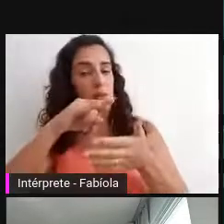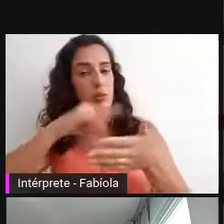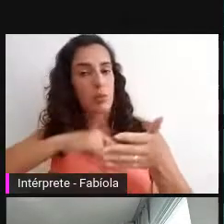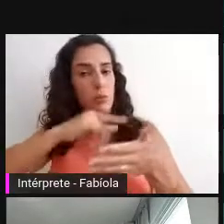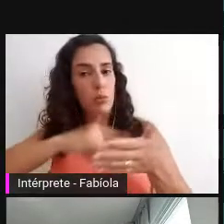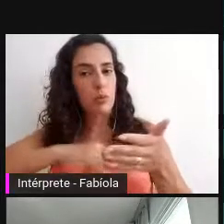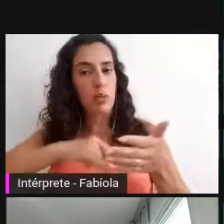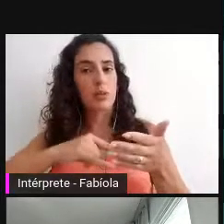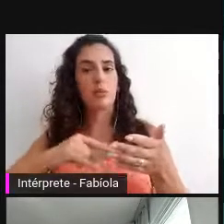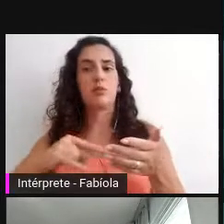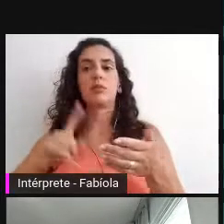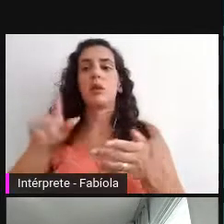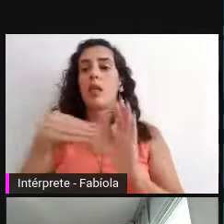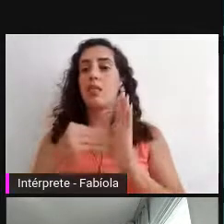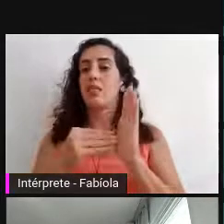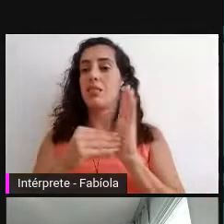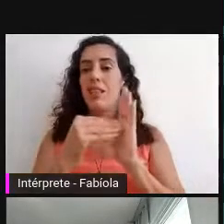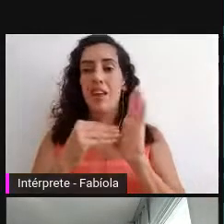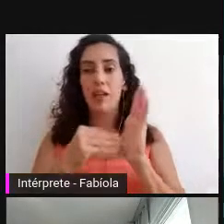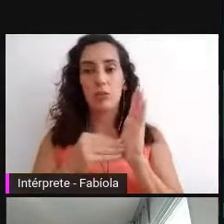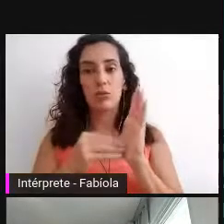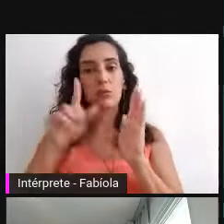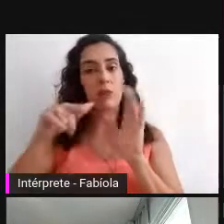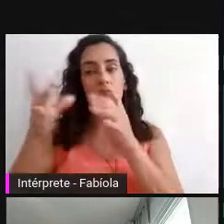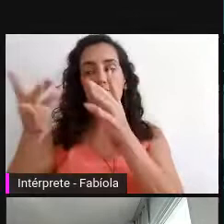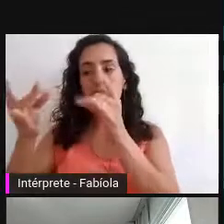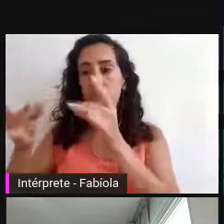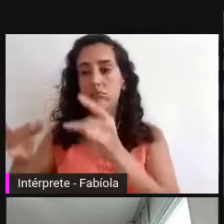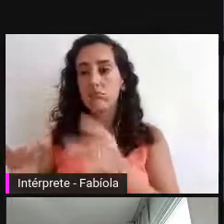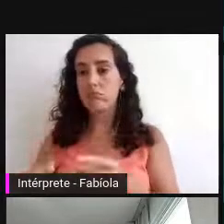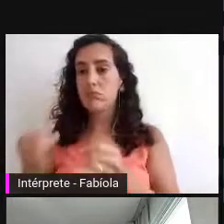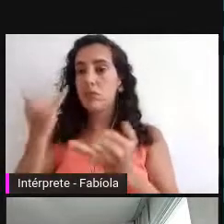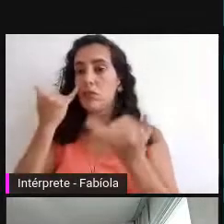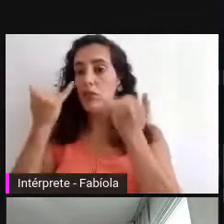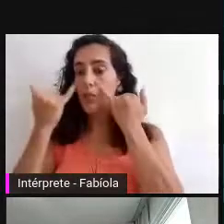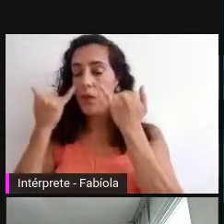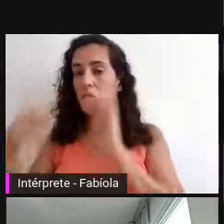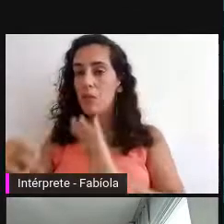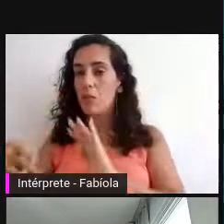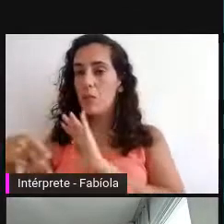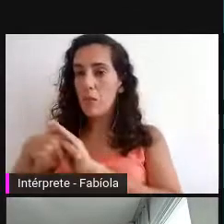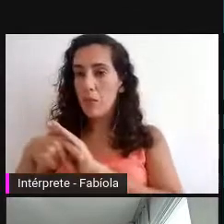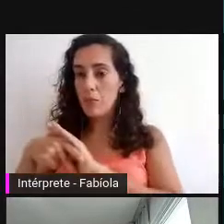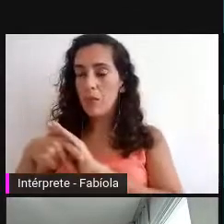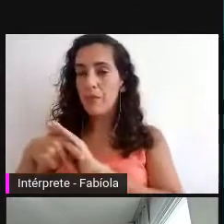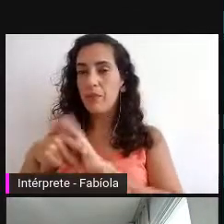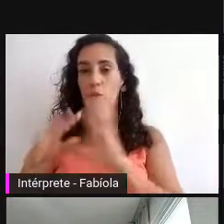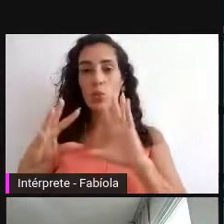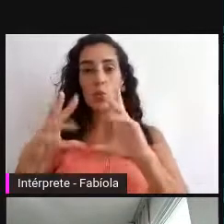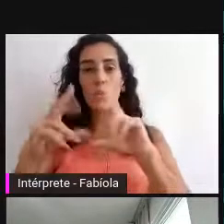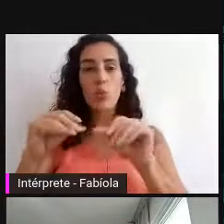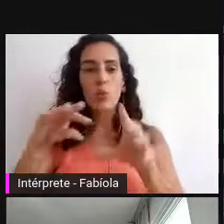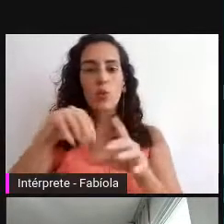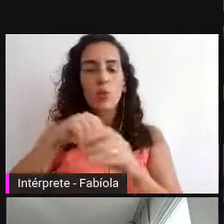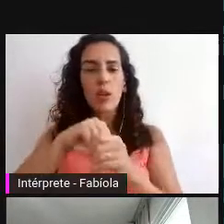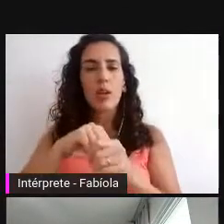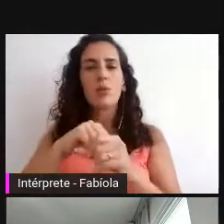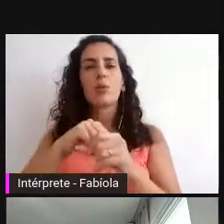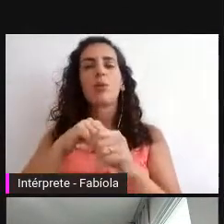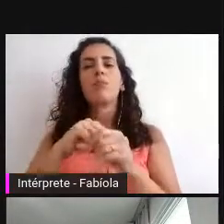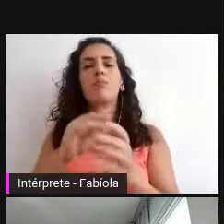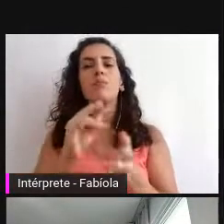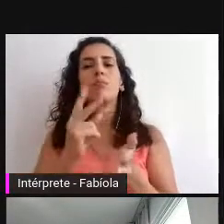de dados, de descrições e de informações, tudo em uma cadeia de custódia